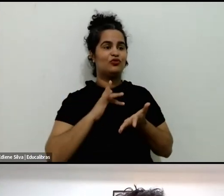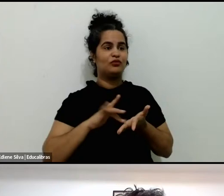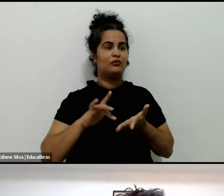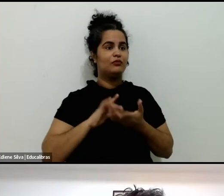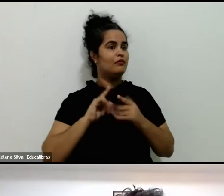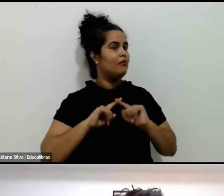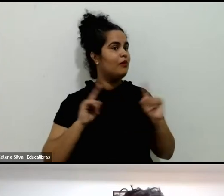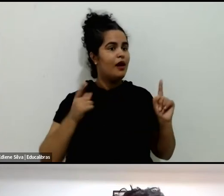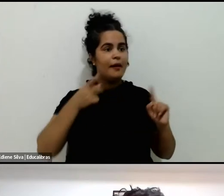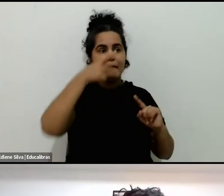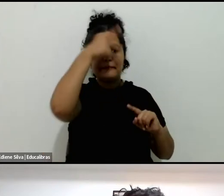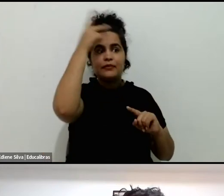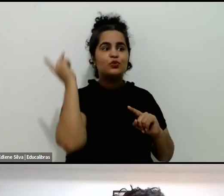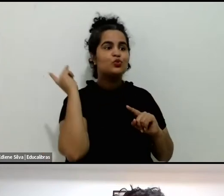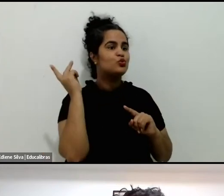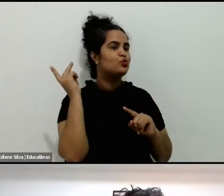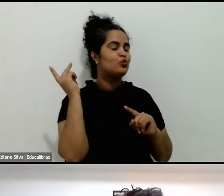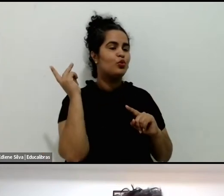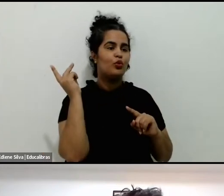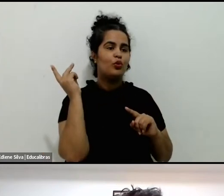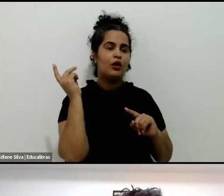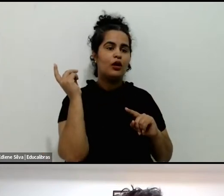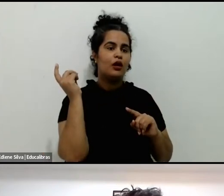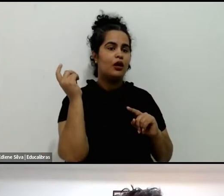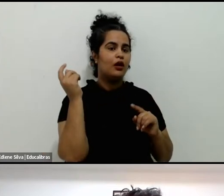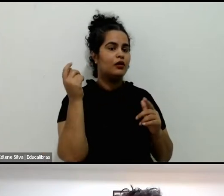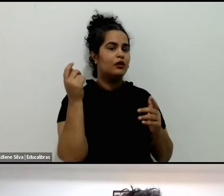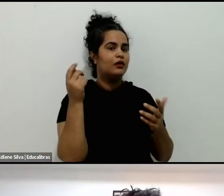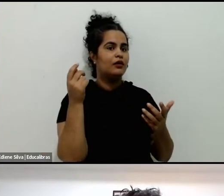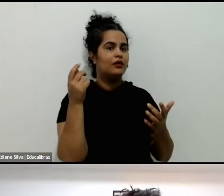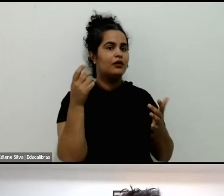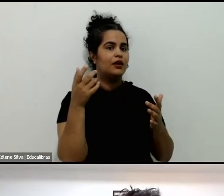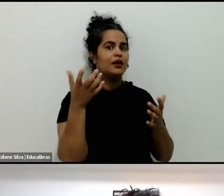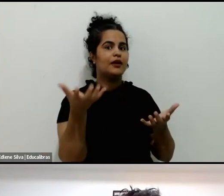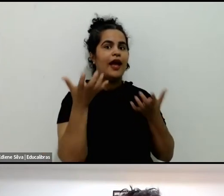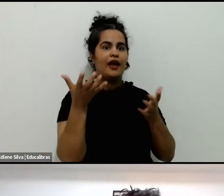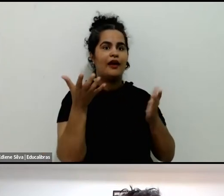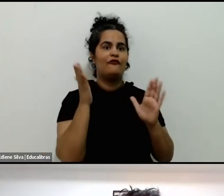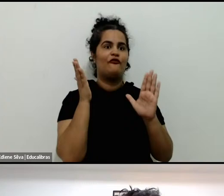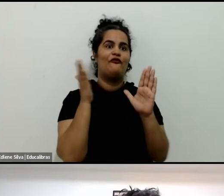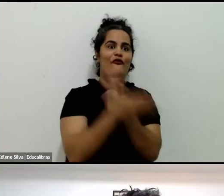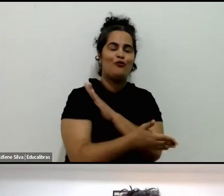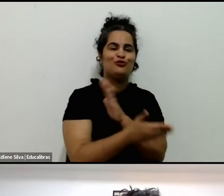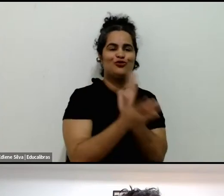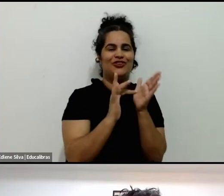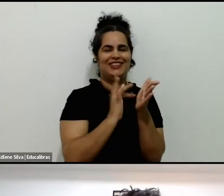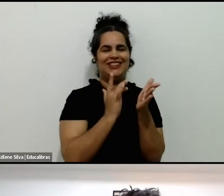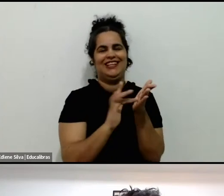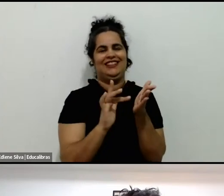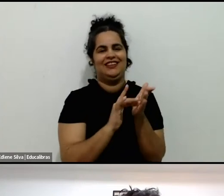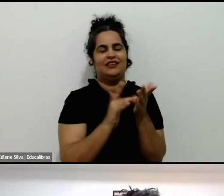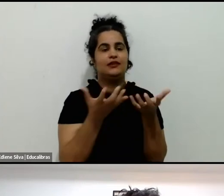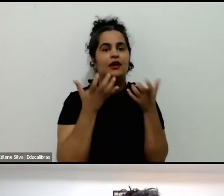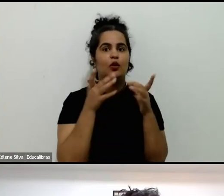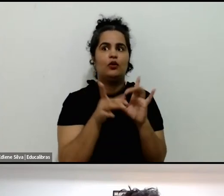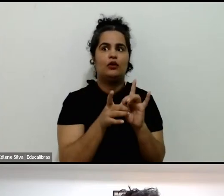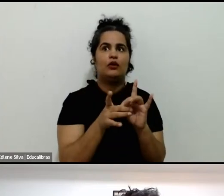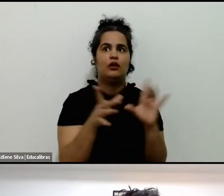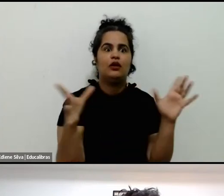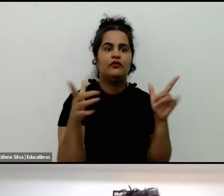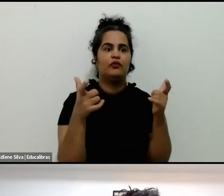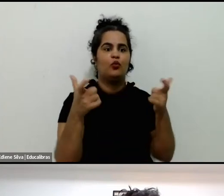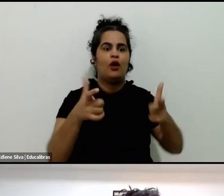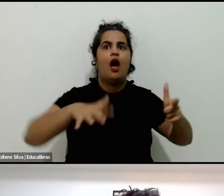pessoas parecem ao mesmo tempo fugir da tela, de alguma maneira, querer o espaço livre, querer o espaço